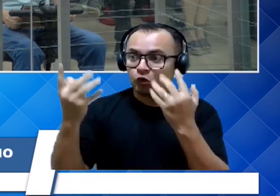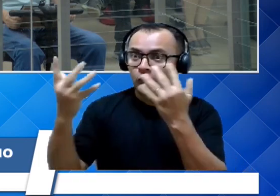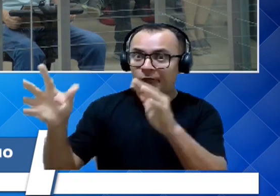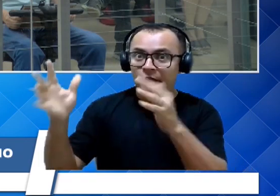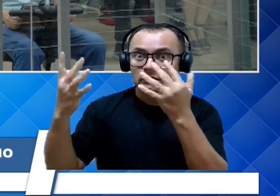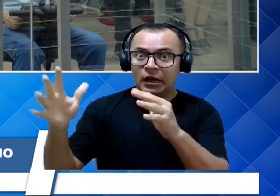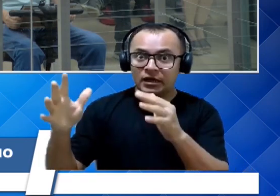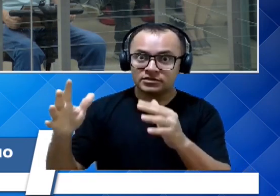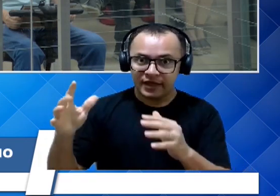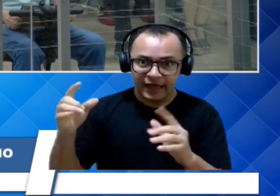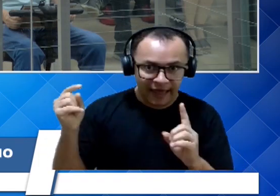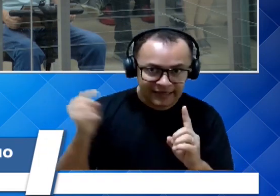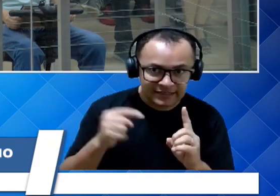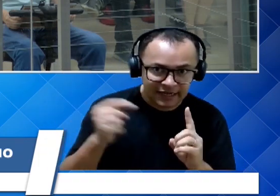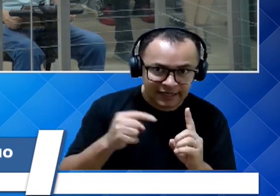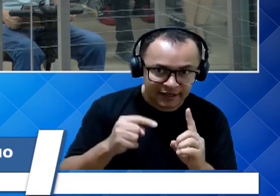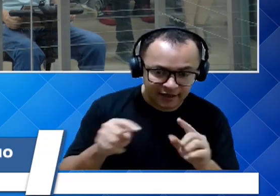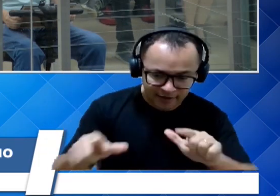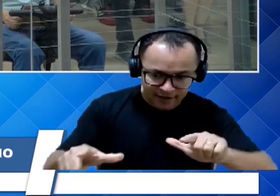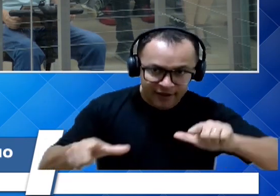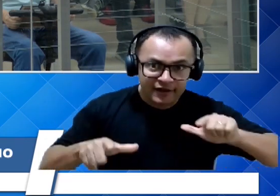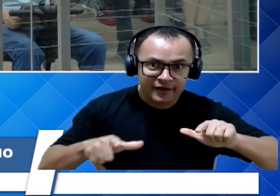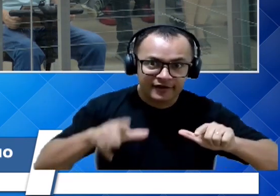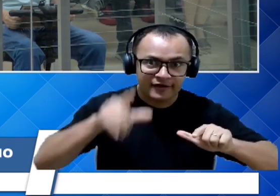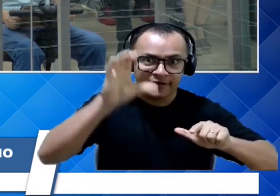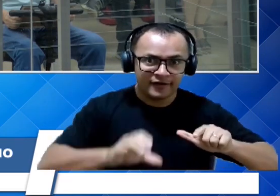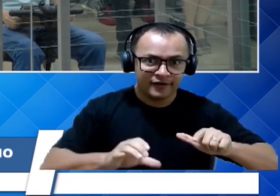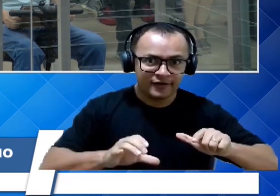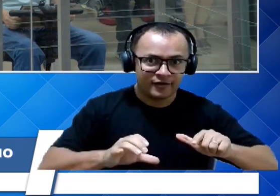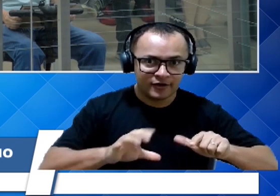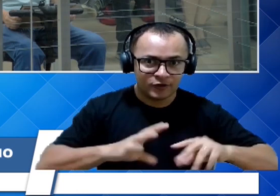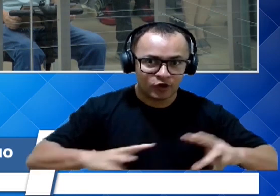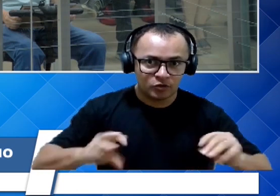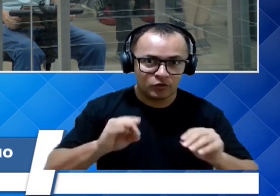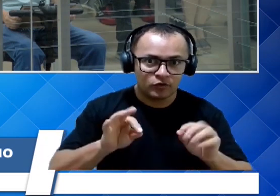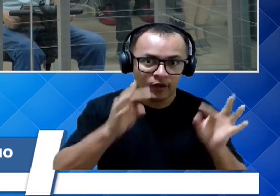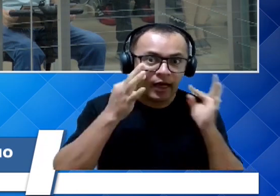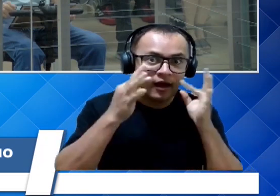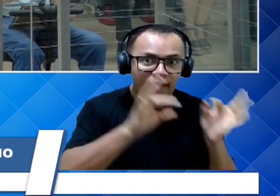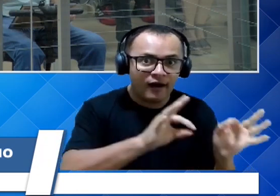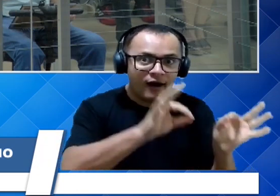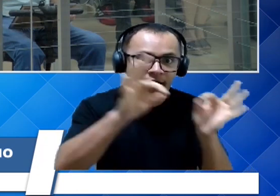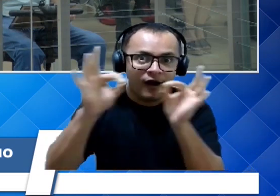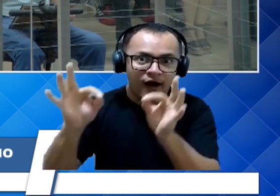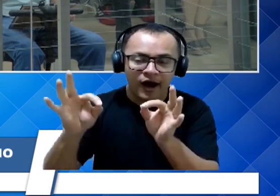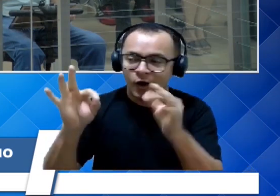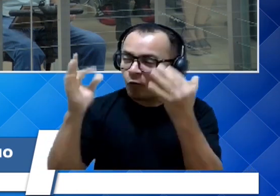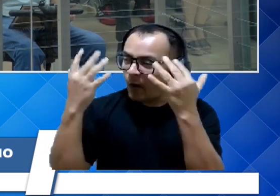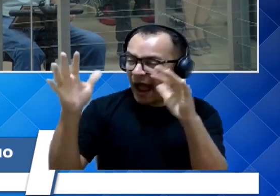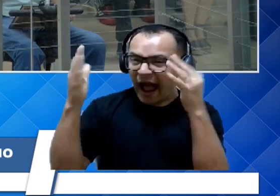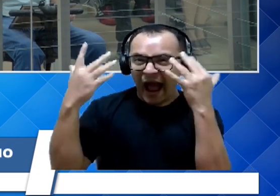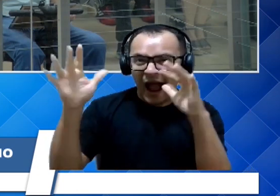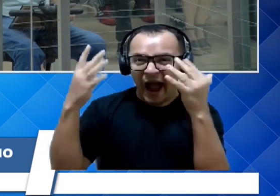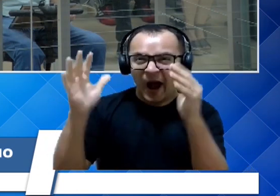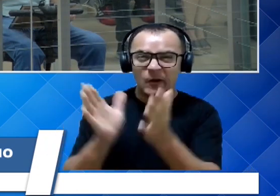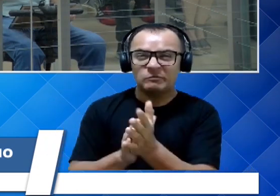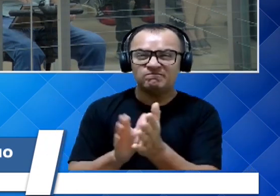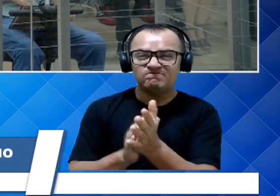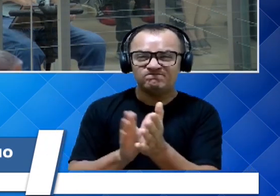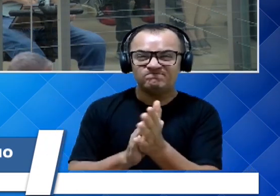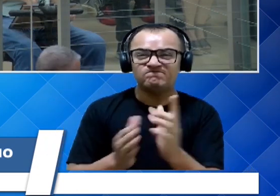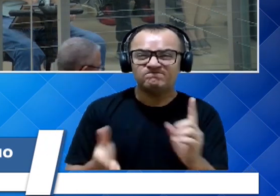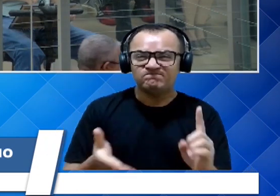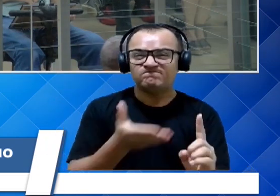que essa, muita gente que não está nos assistindo agora, deve estar batendo palma de tão merecida homenagem.